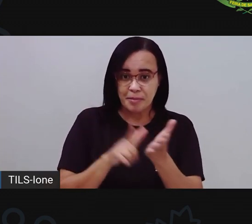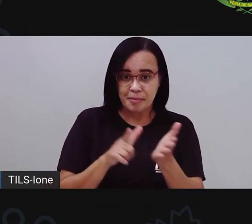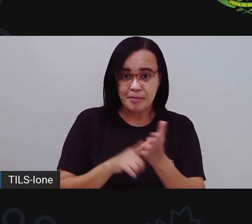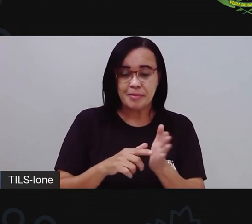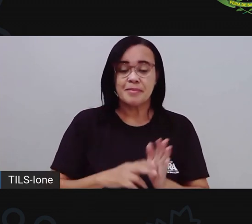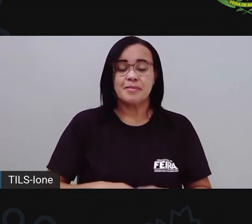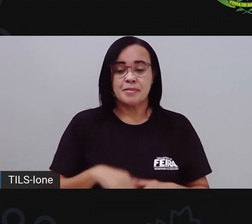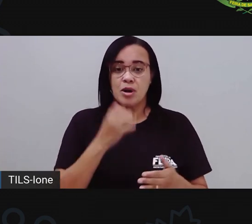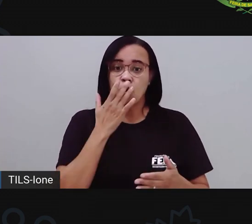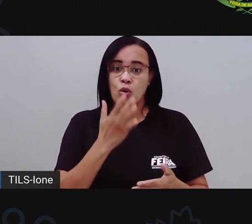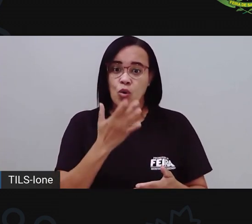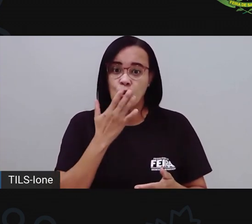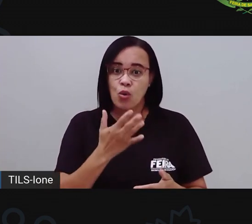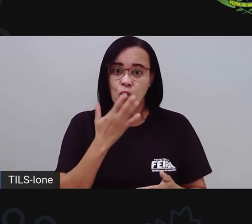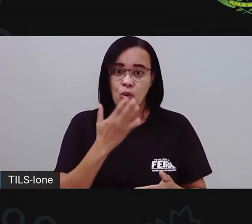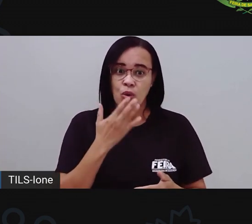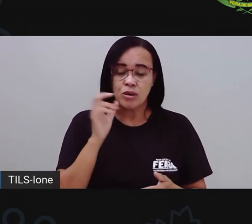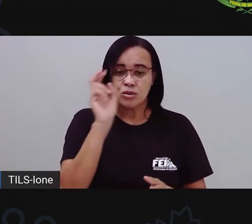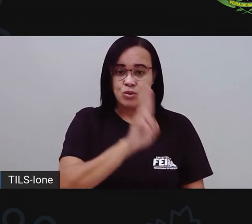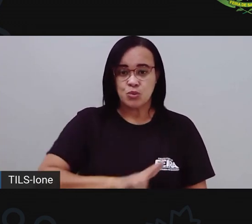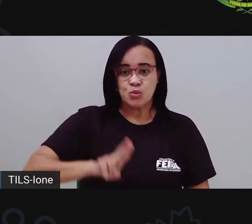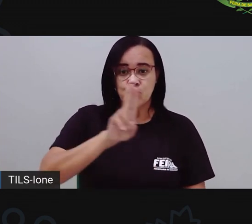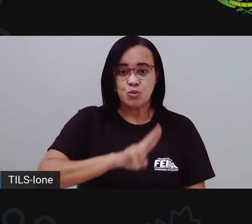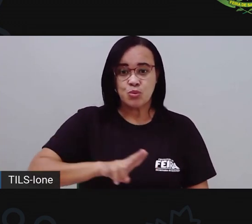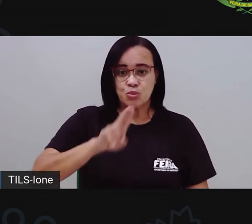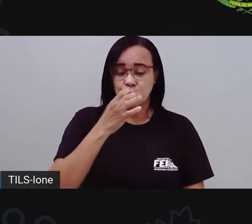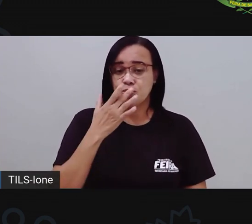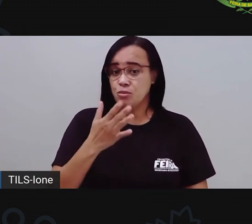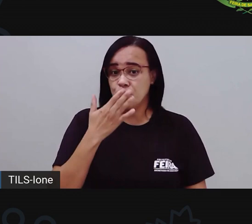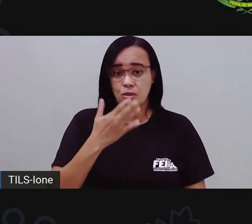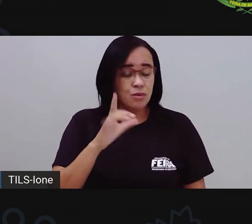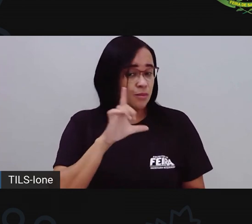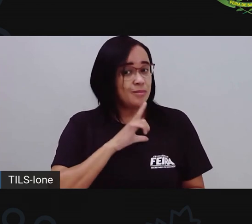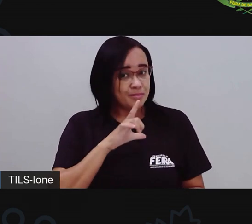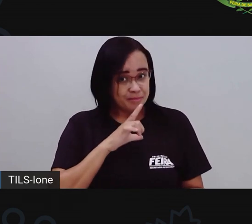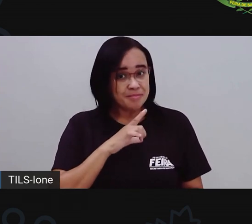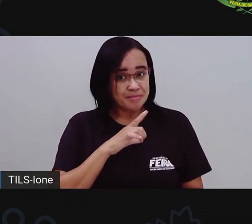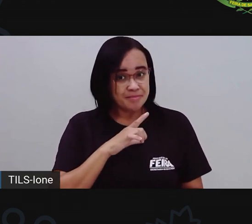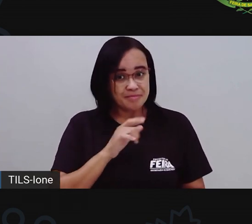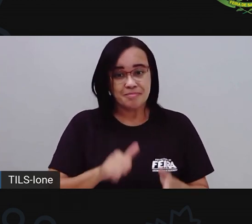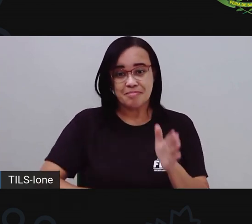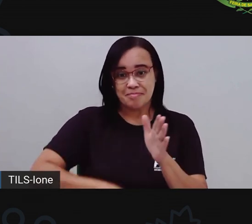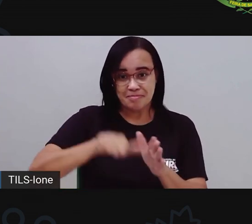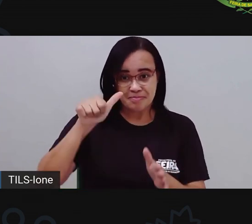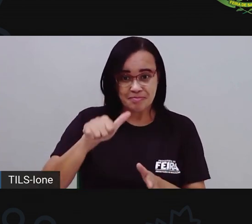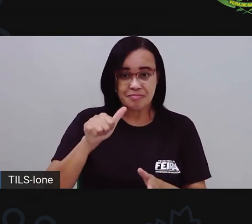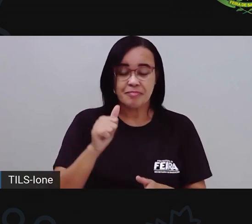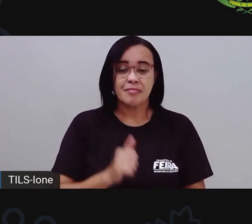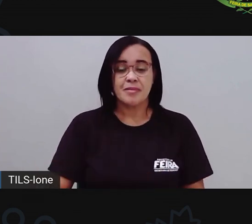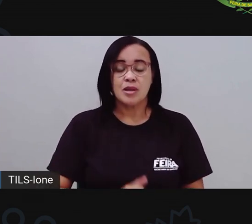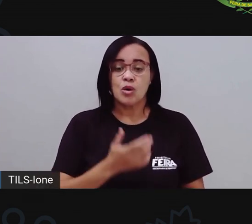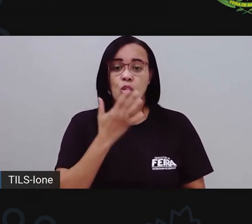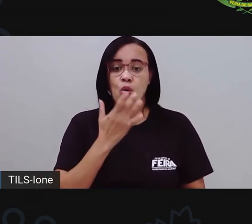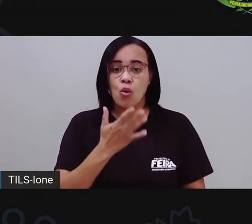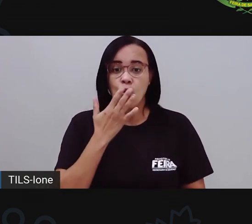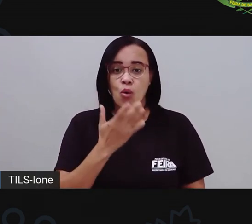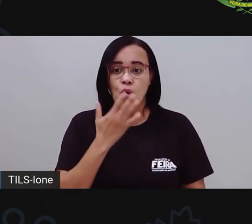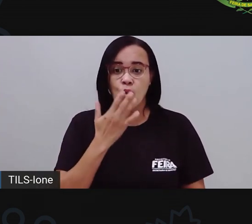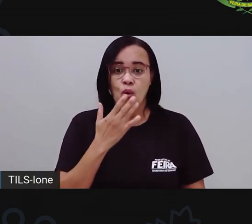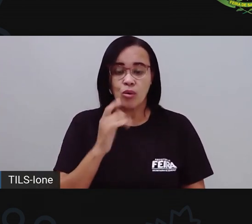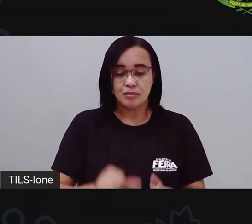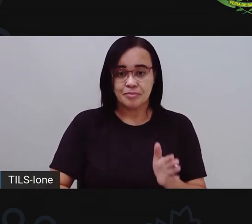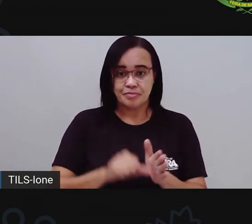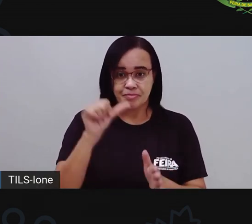As tintas. E aí você pode usar as cores que você tem, bom? Primeiro, como a Pró falou, nós vamos fazer com as cores primárias. Em